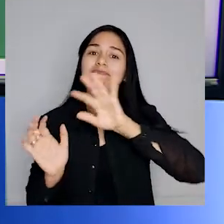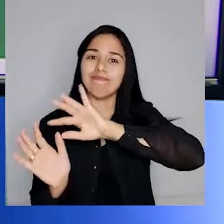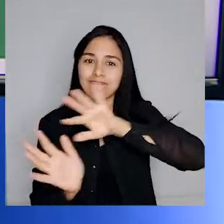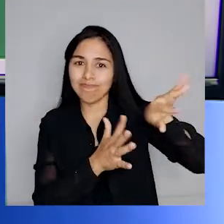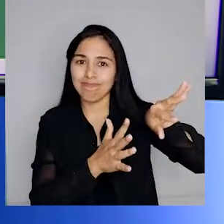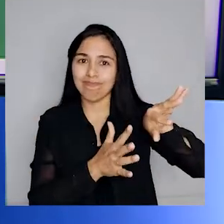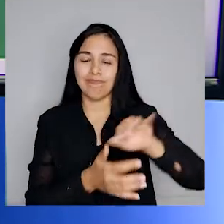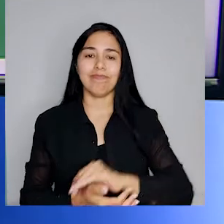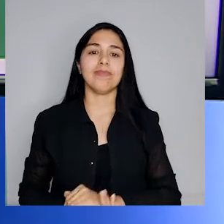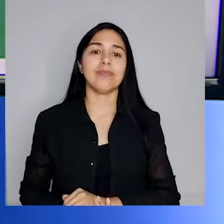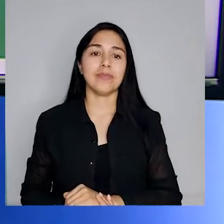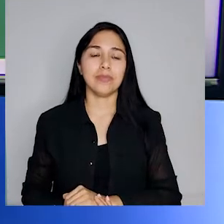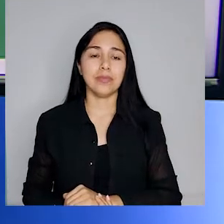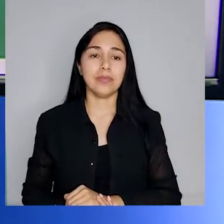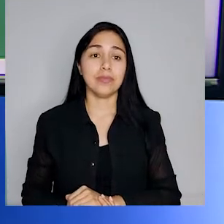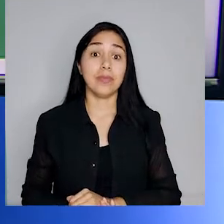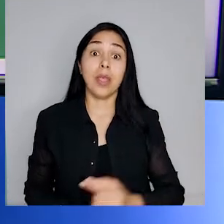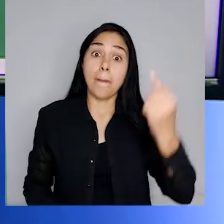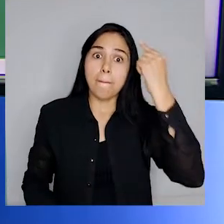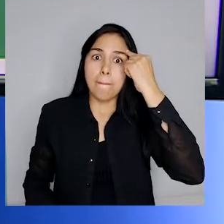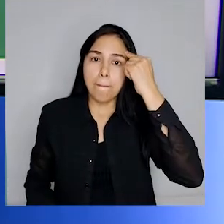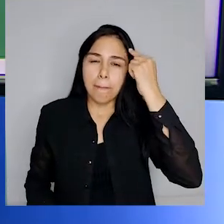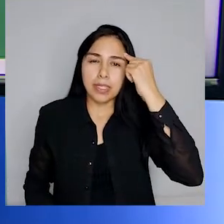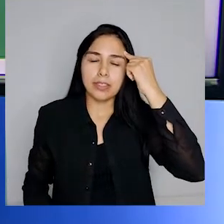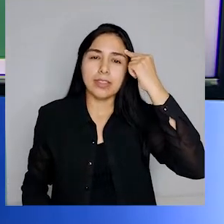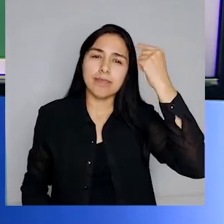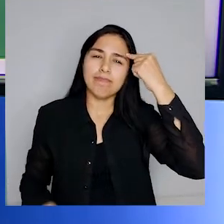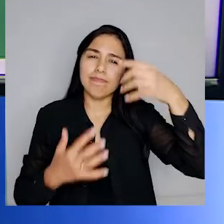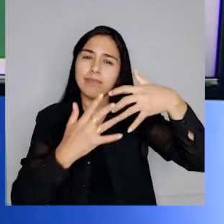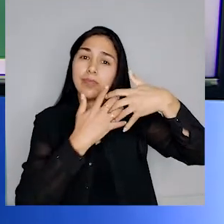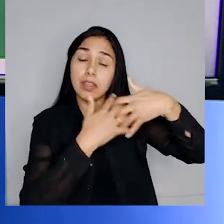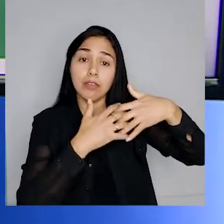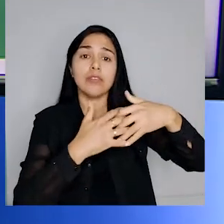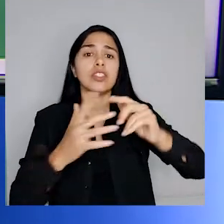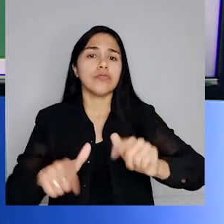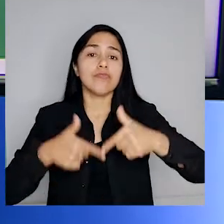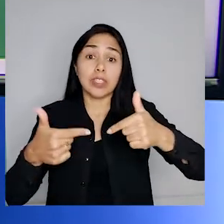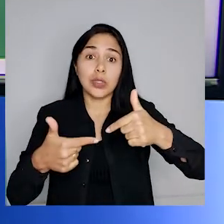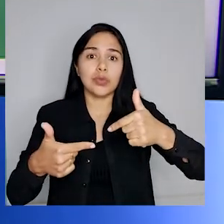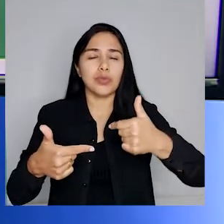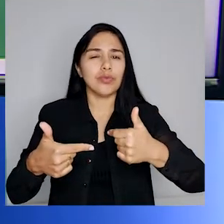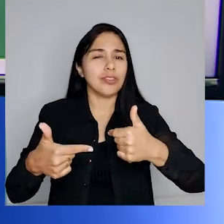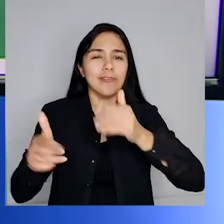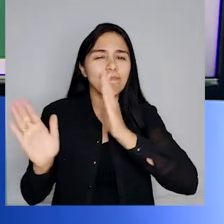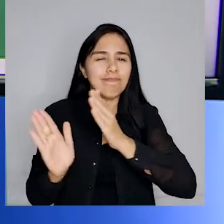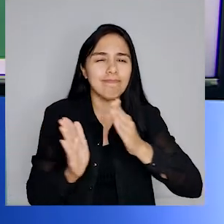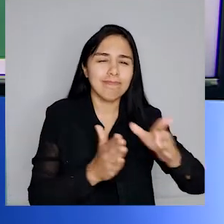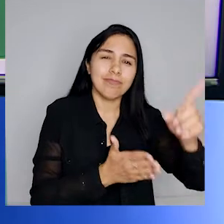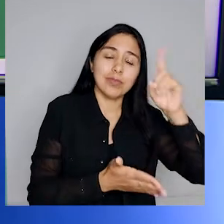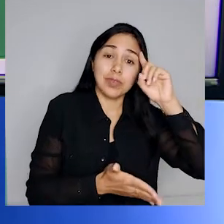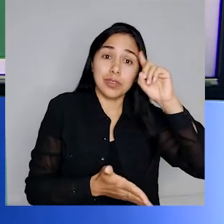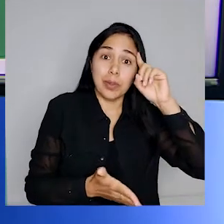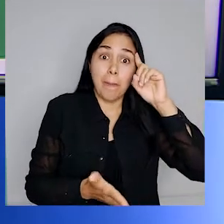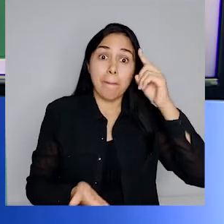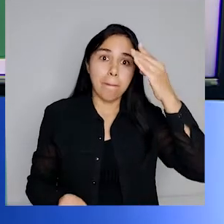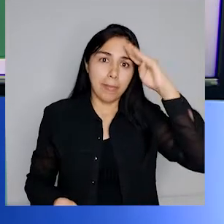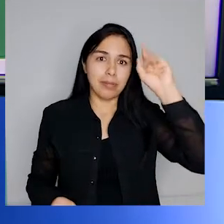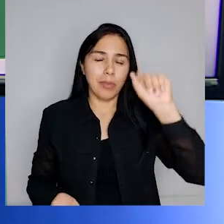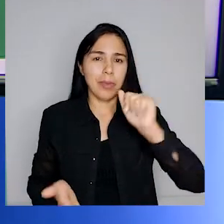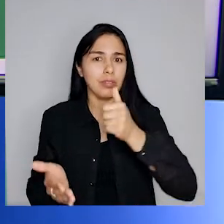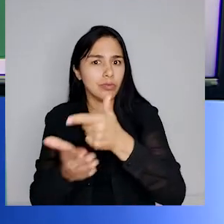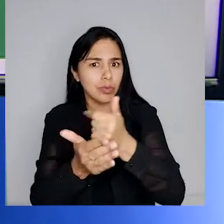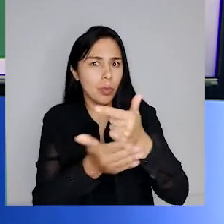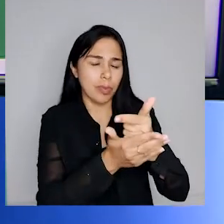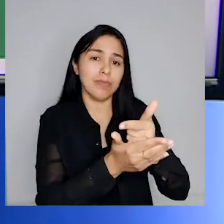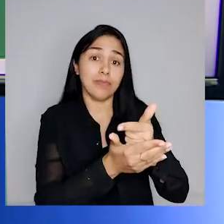Repensar e refletir sobre atitudes diárias, especialmente de consumo, como elas impactam o